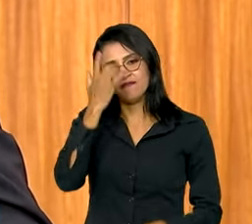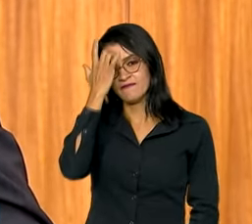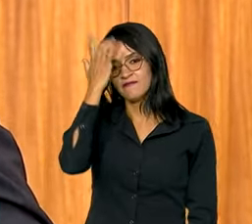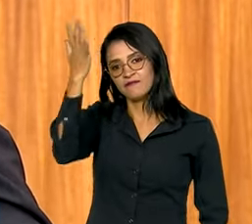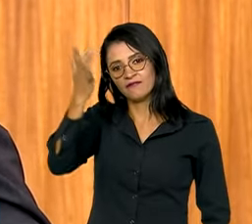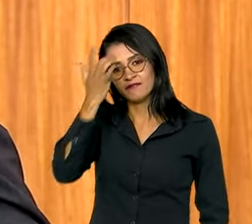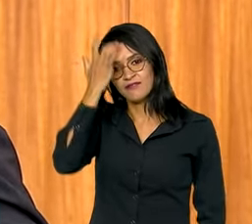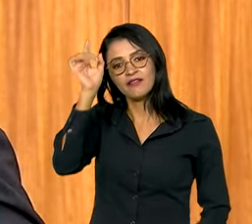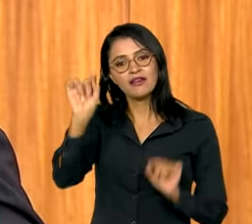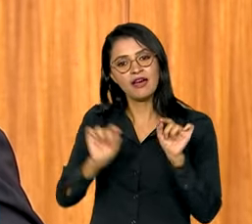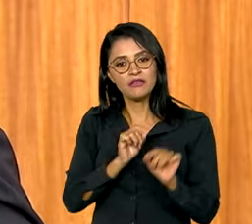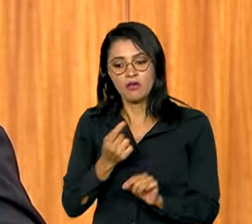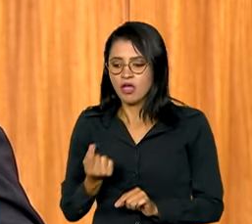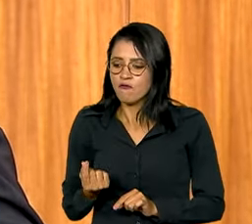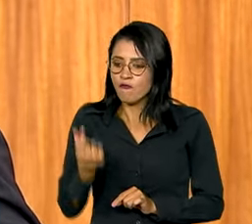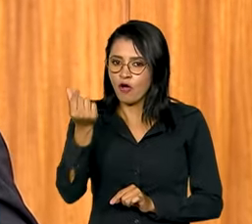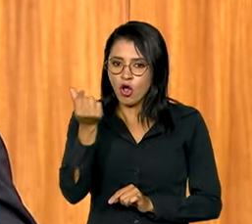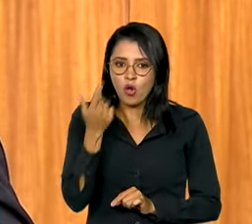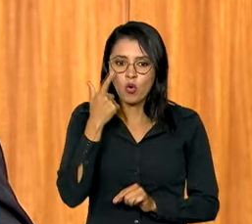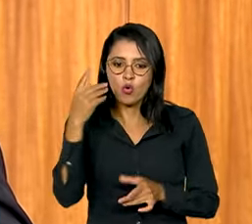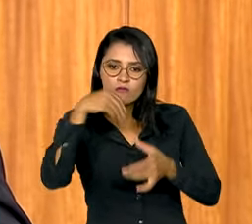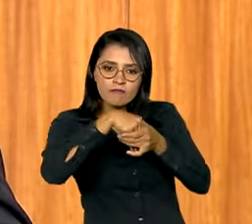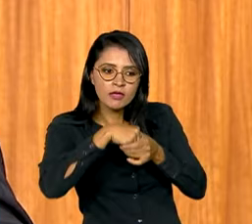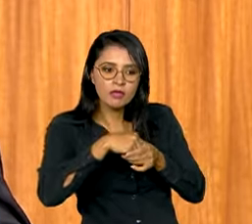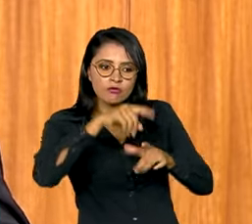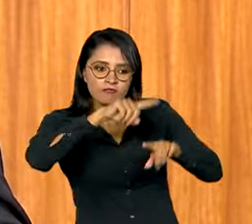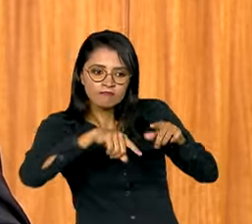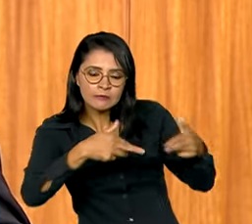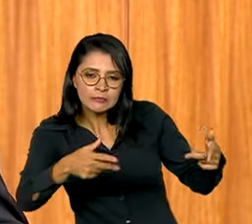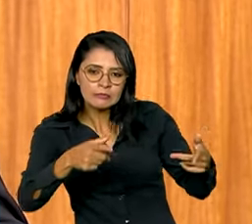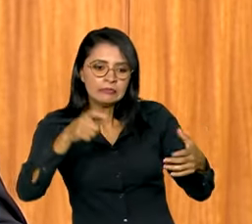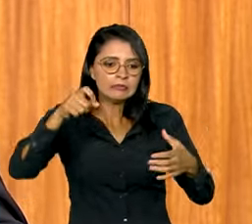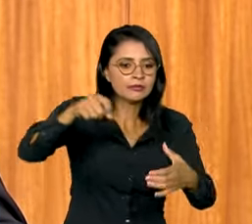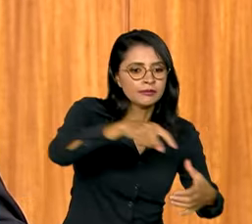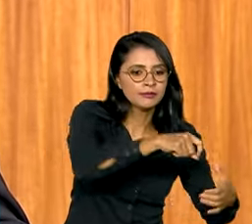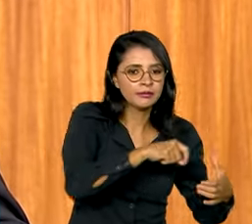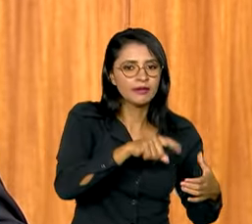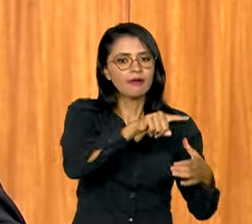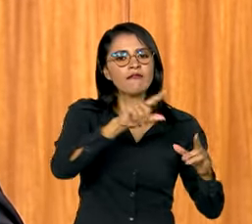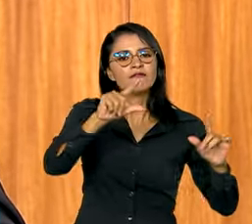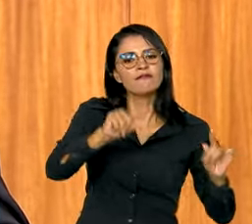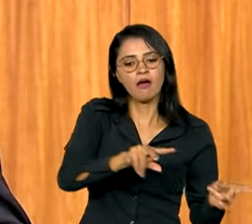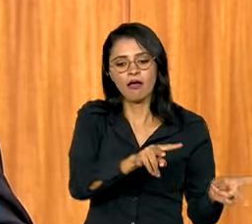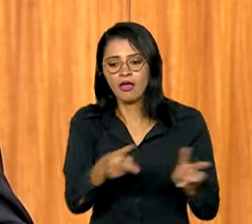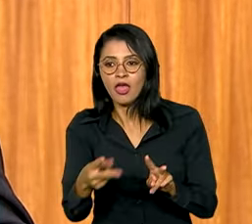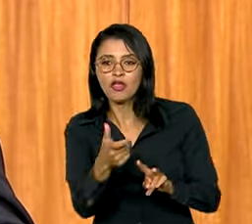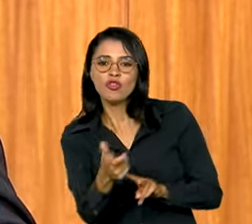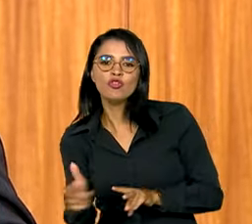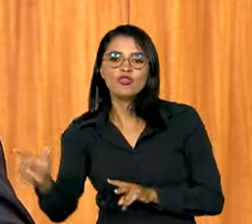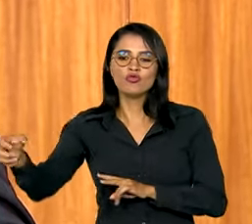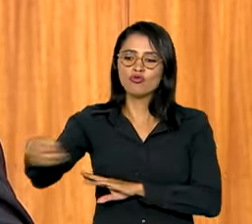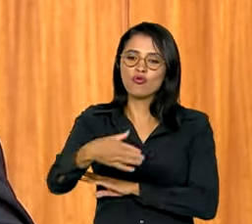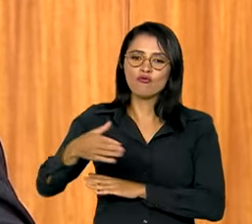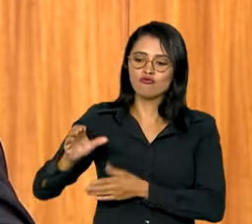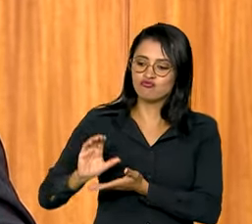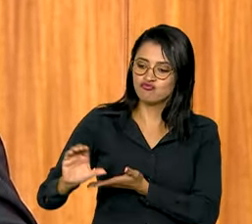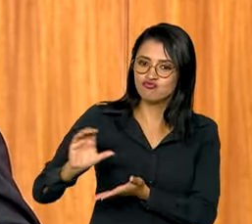facilitar que os valores incorporados na produção sejam revestidos em novos investimentos e novos